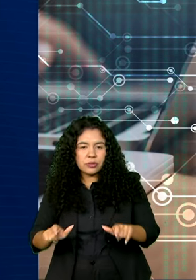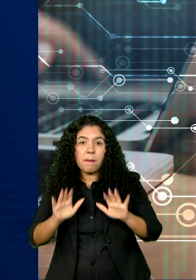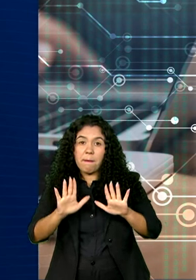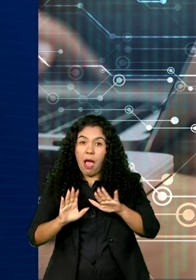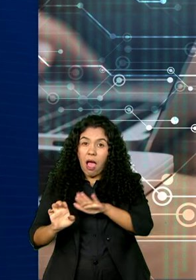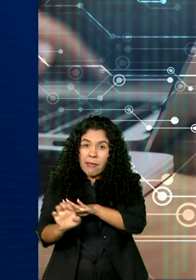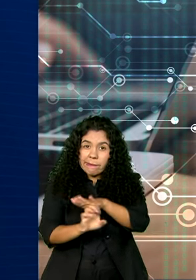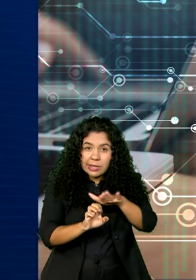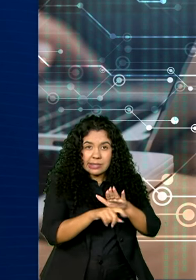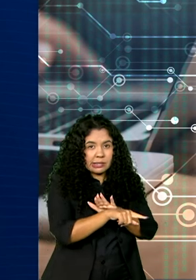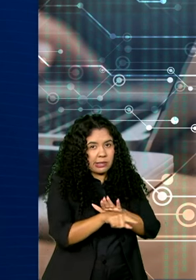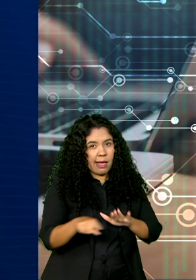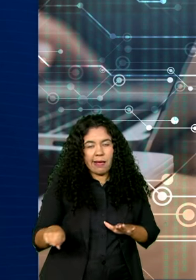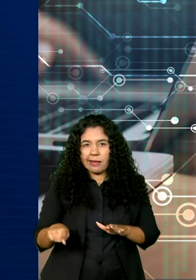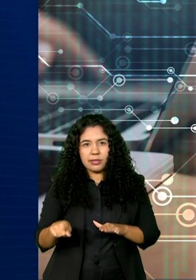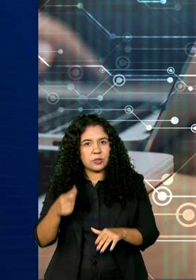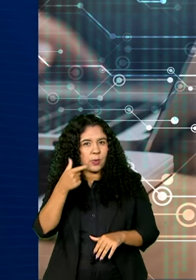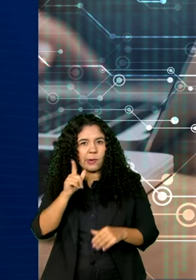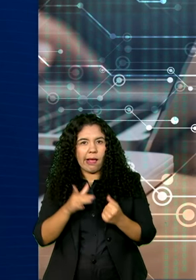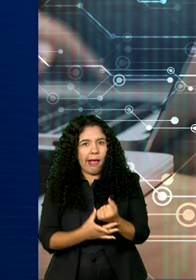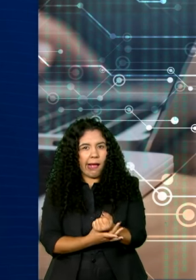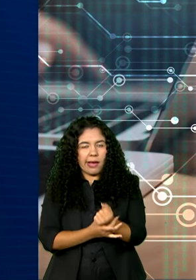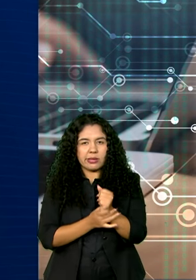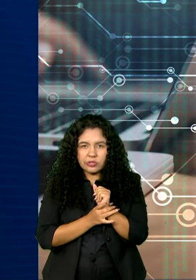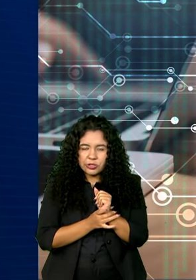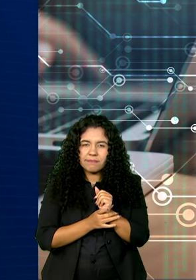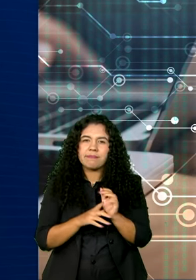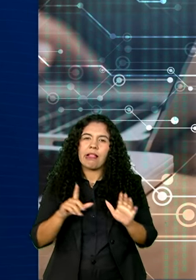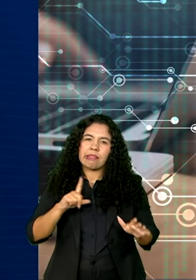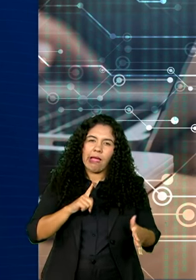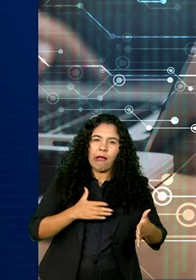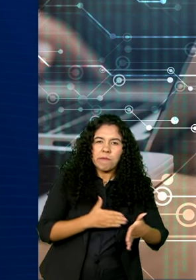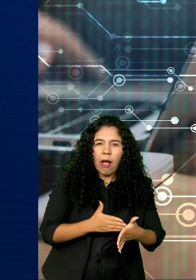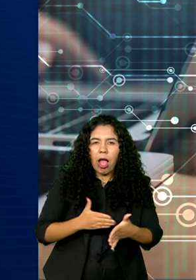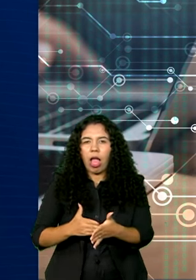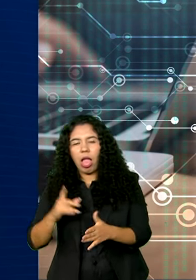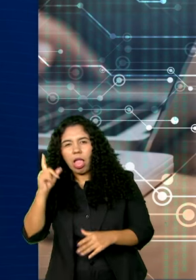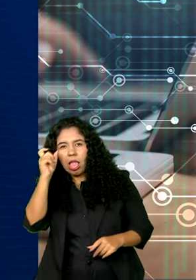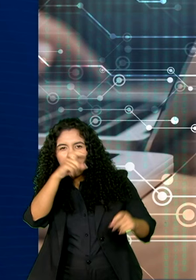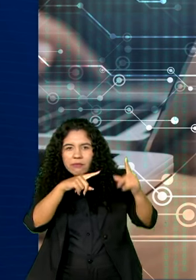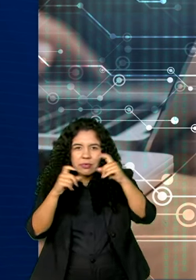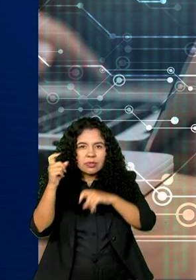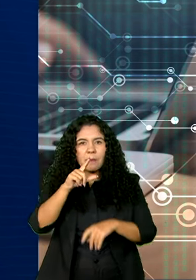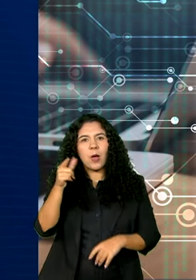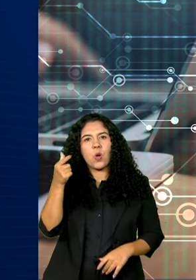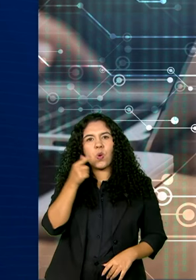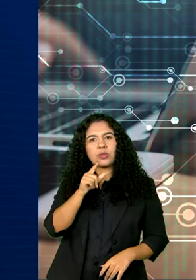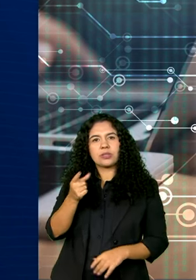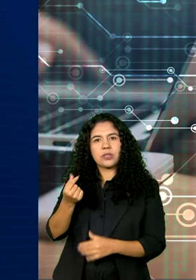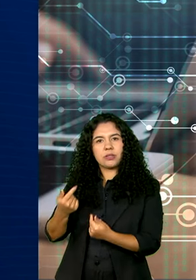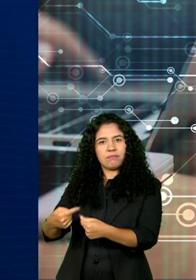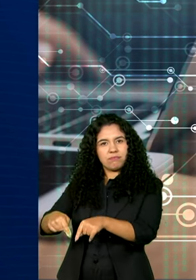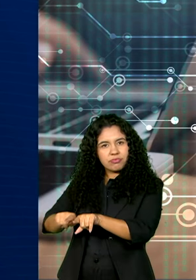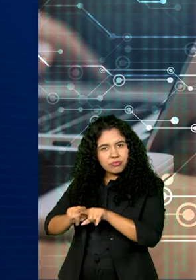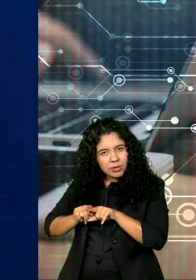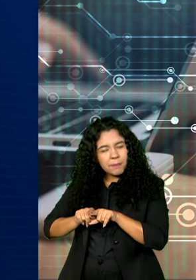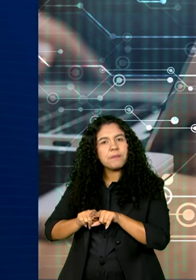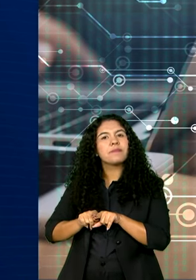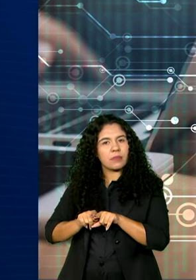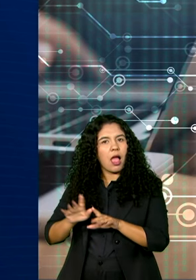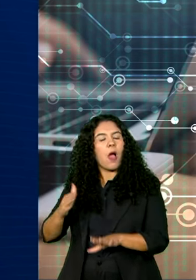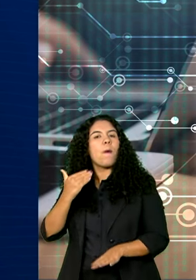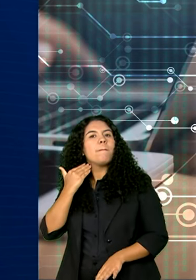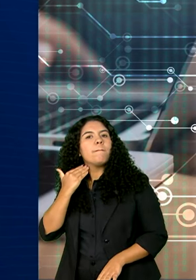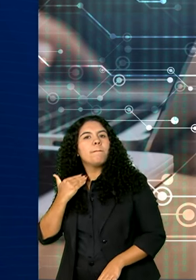não atendem às garantias financeiras, têm dificuldades para conseguir crédito. Para ajudar nessa questão, o